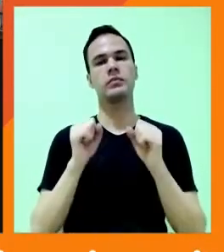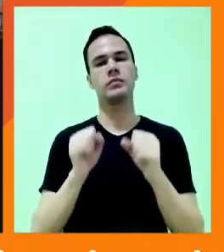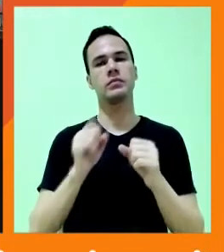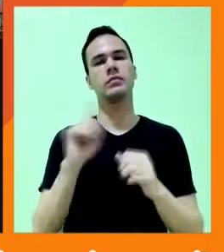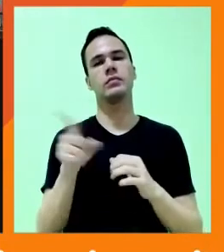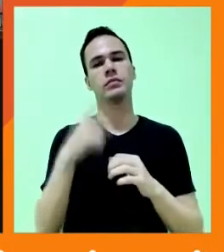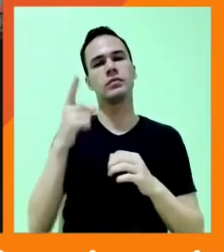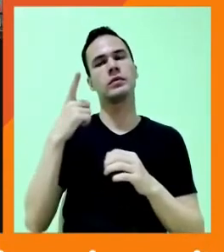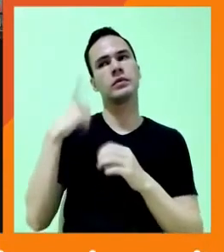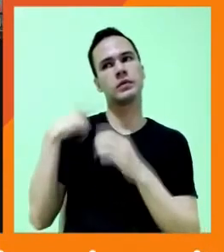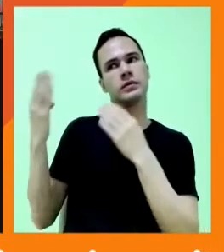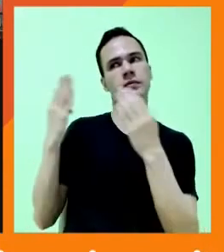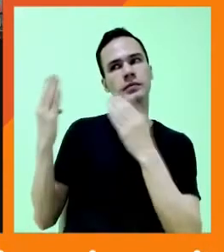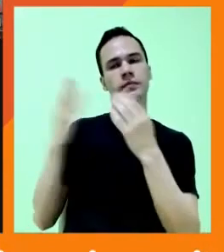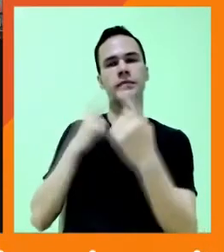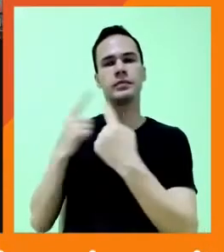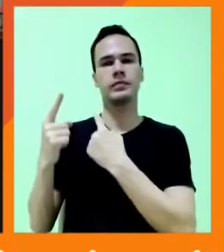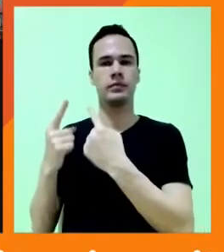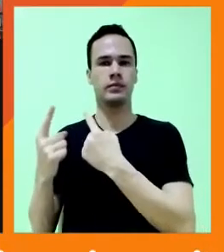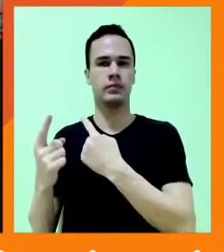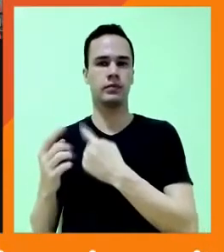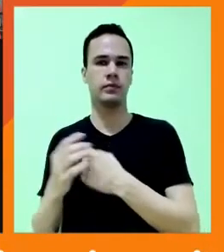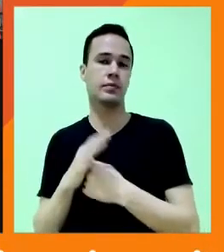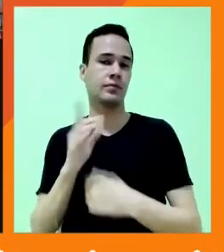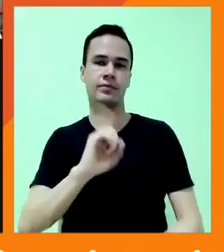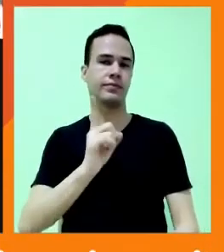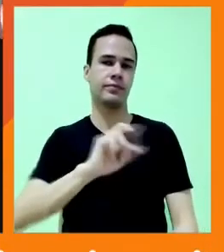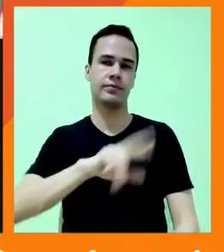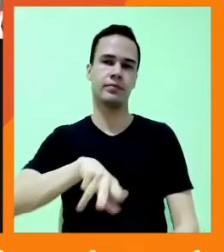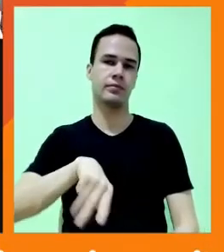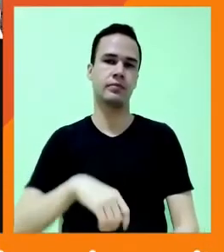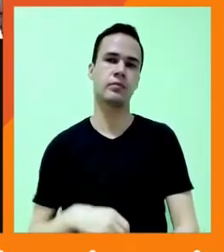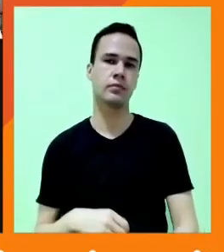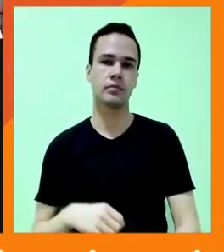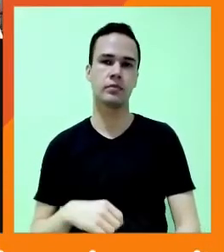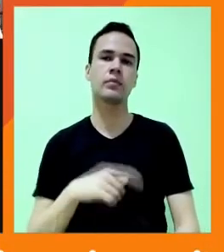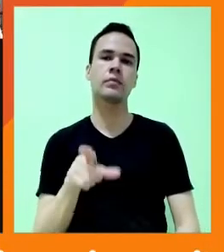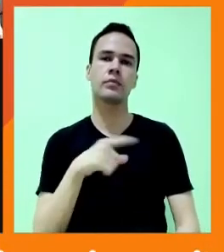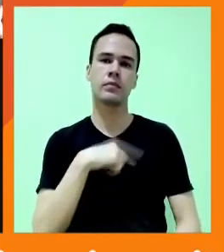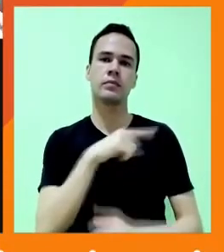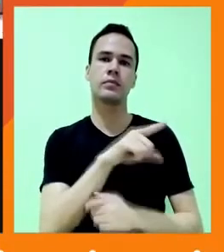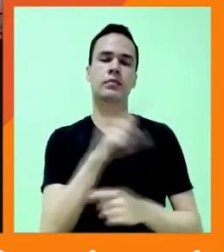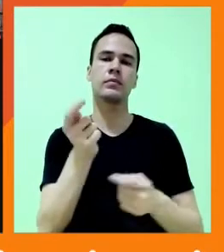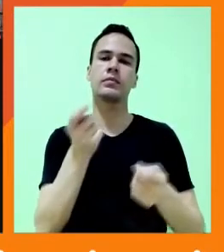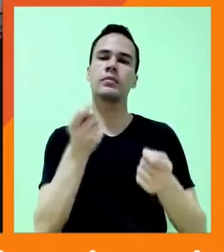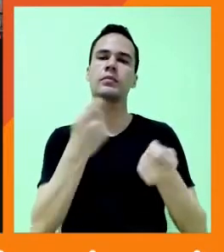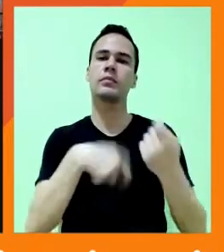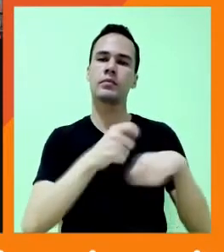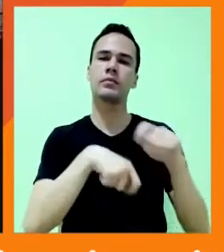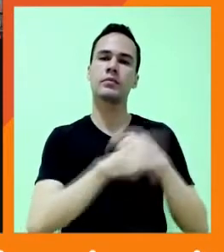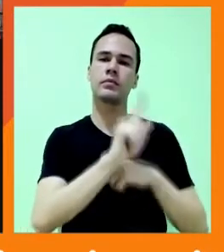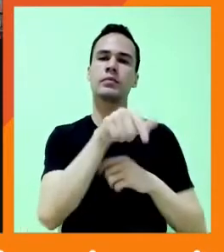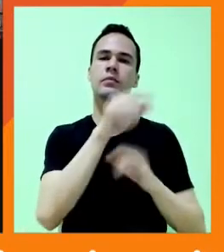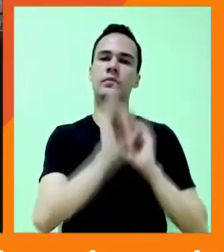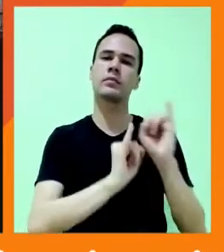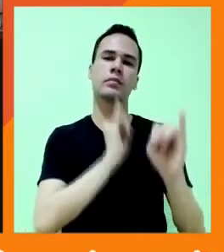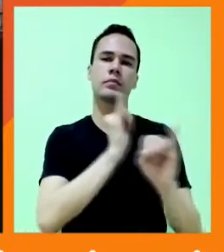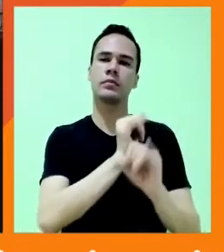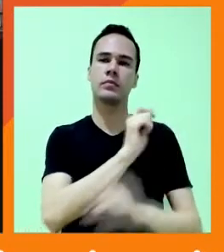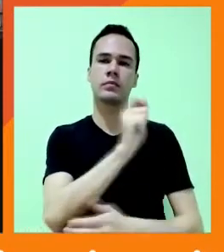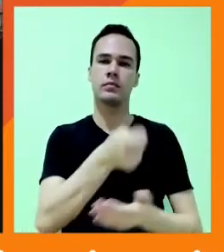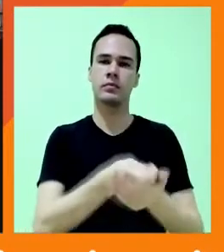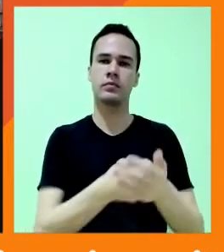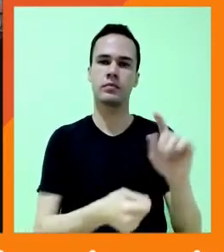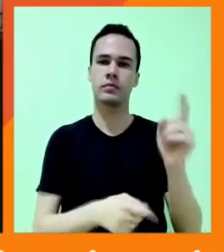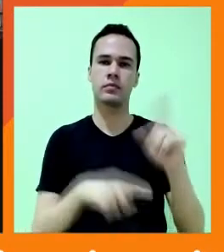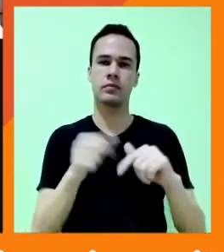para parar com isso. Mas não é. Existe um modelo de negócios na internet em que a gente não paga pelo produto, a